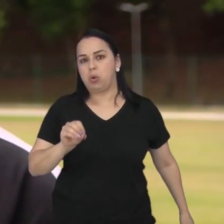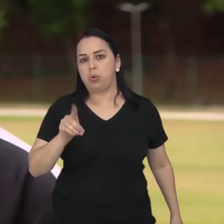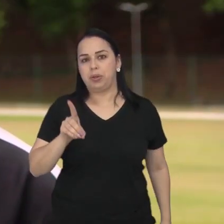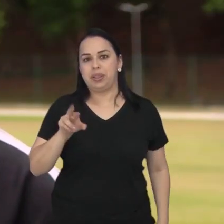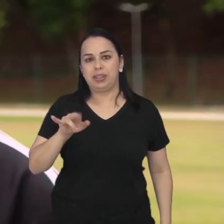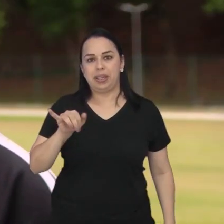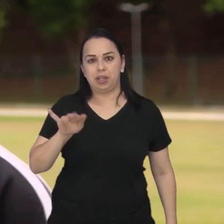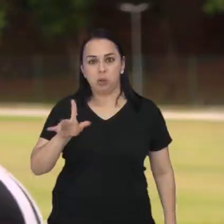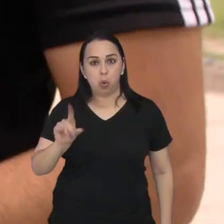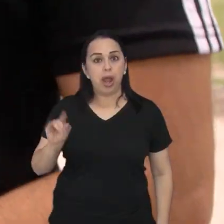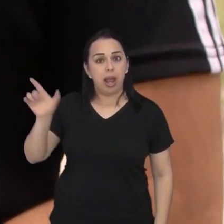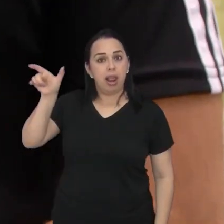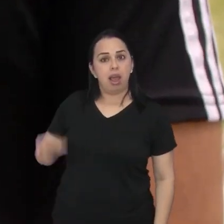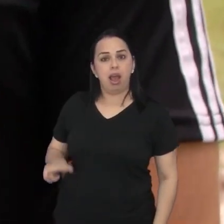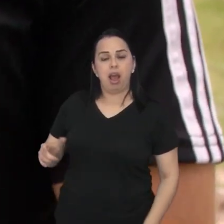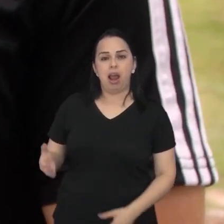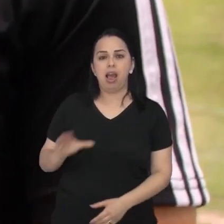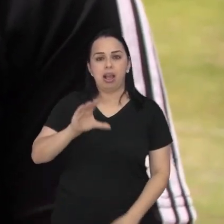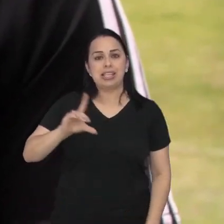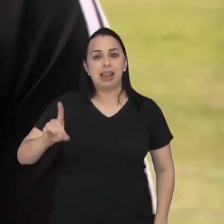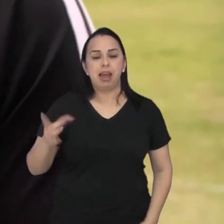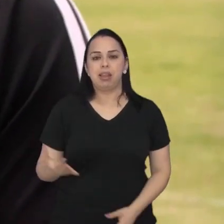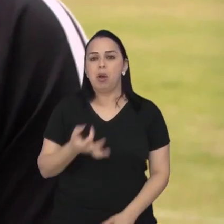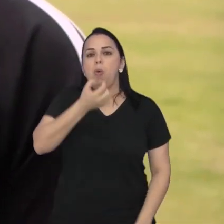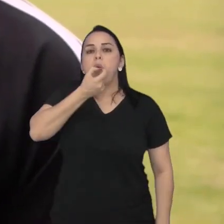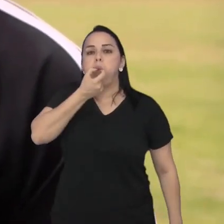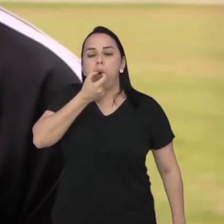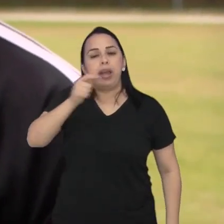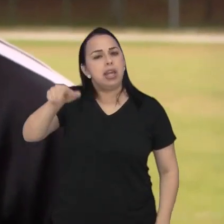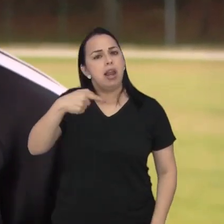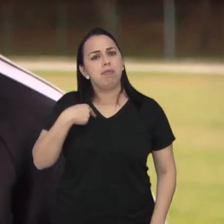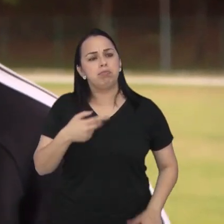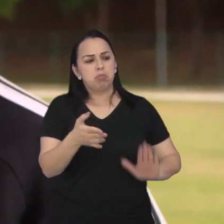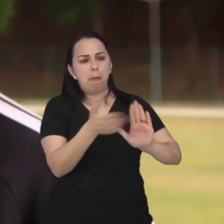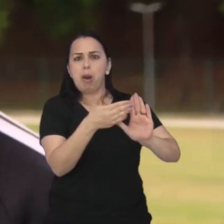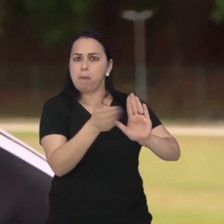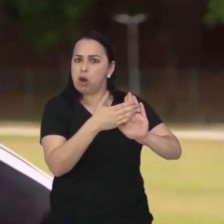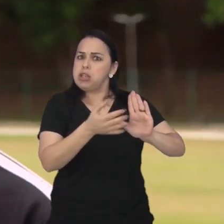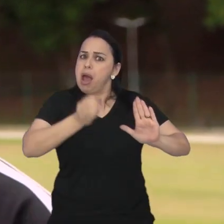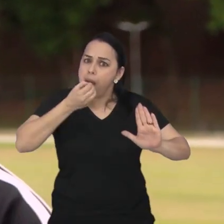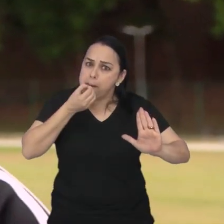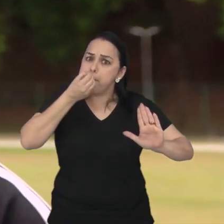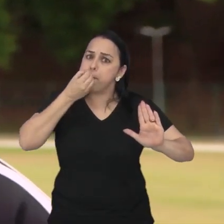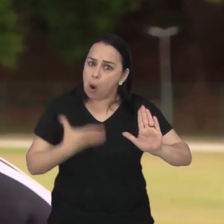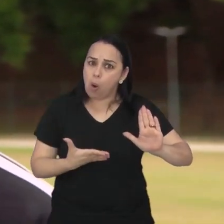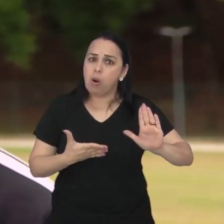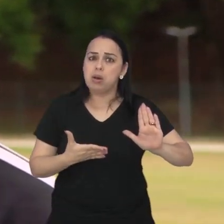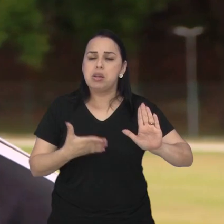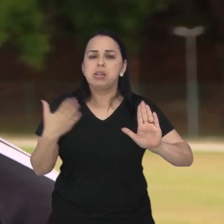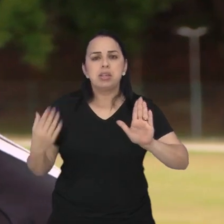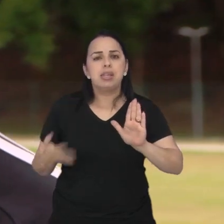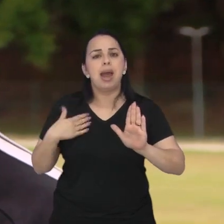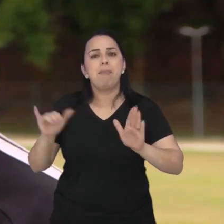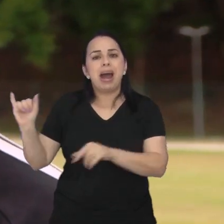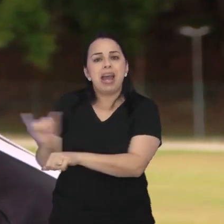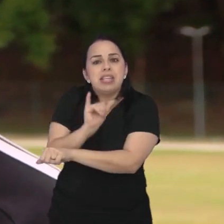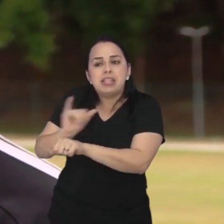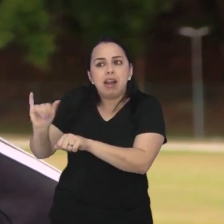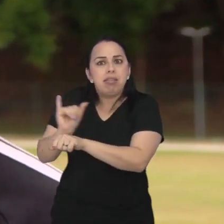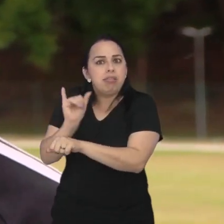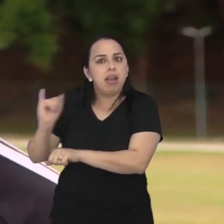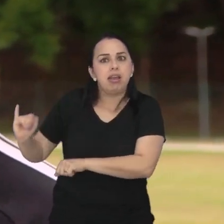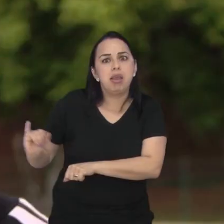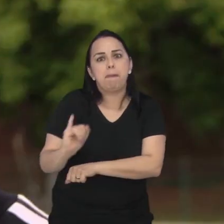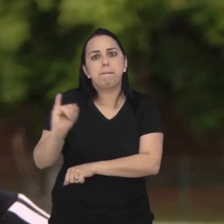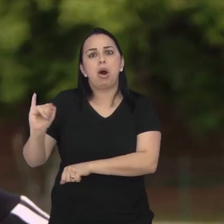Paes é coordenador de arbitragem de um campeonato amador e vê a iniciativa como positiva. Para ele, o projeto cria